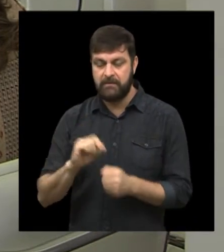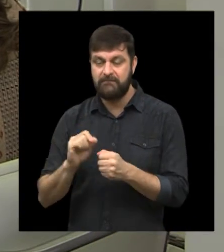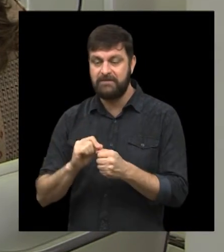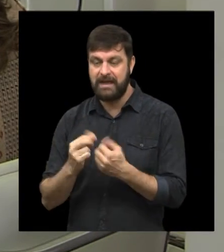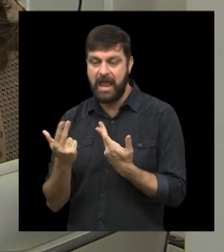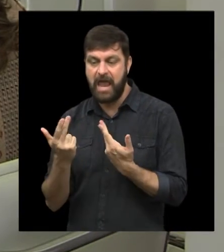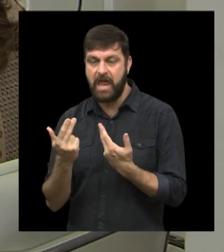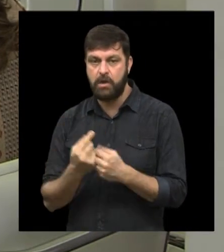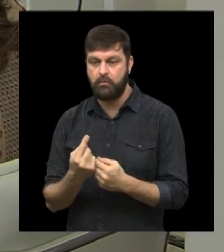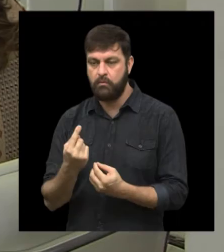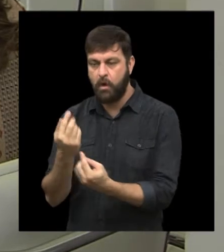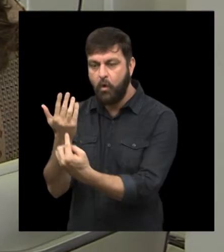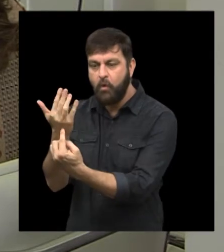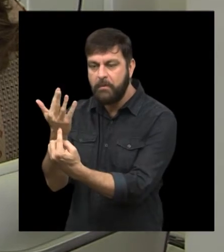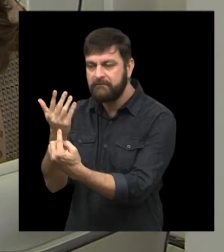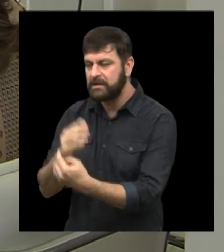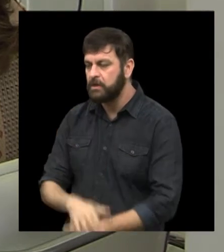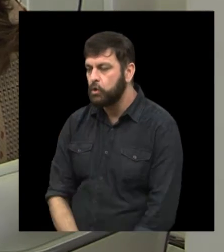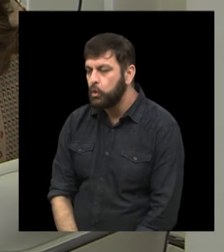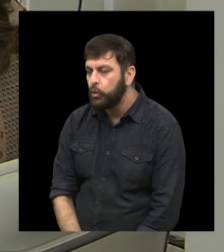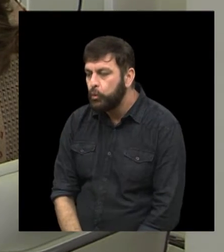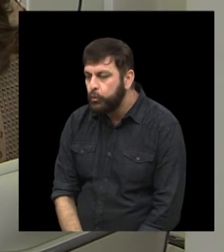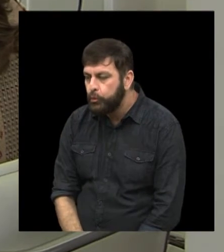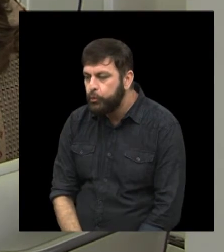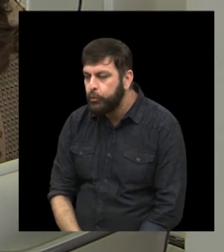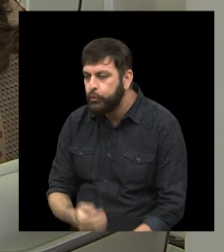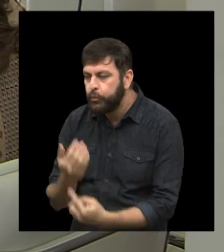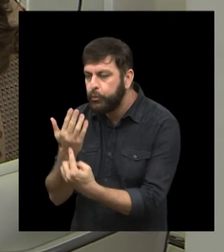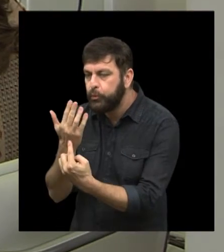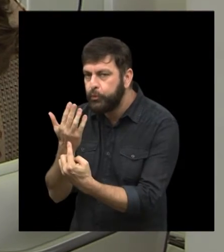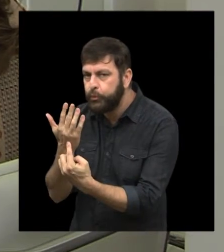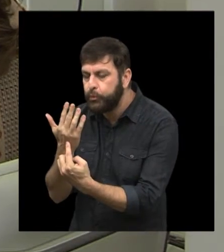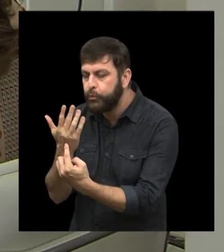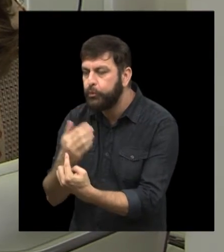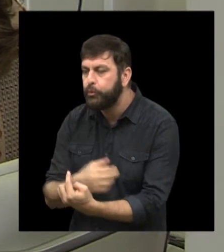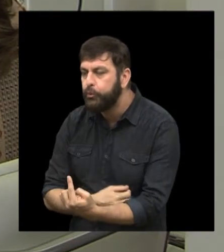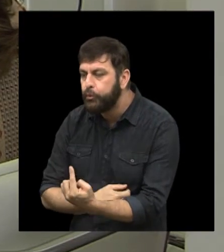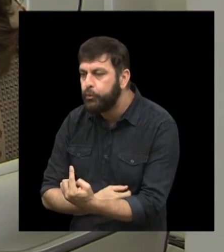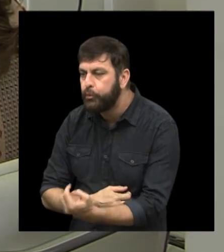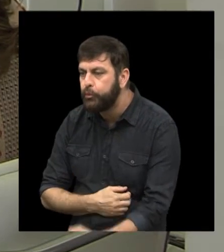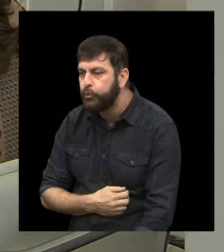um jato de ar, como se fosse apagar uma velhinha de bolo de aniversário, porém lentamente, assim, olha.